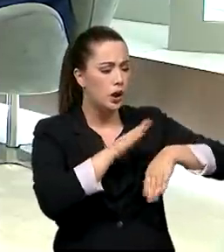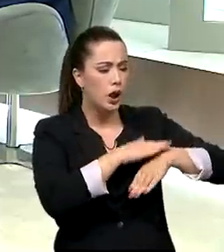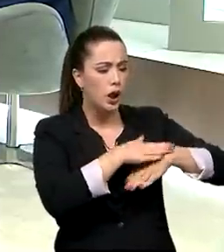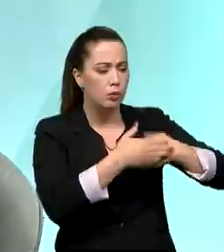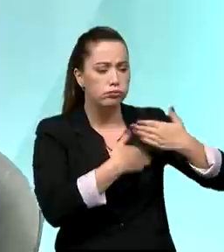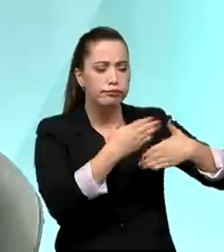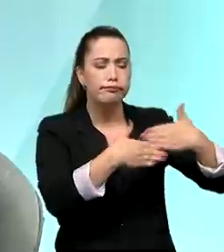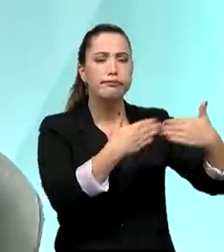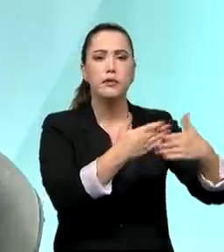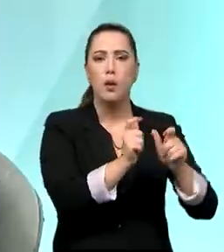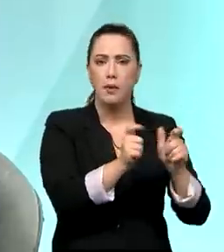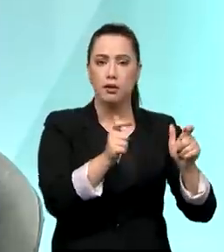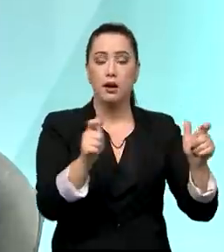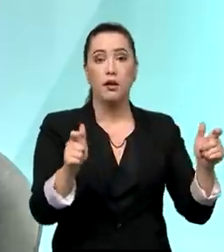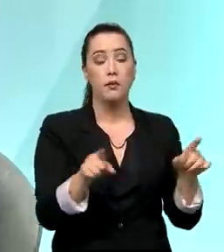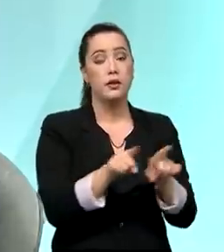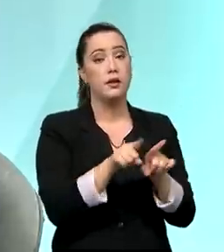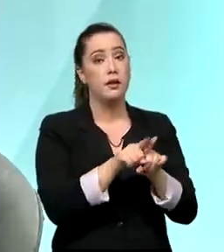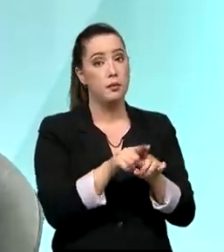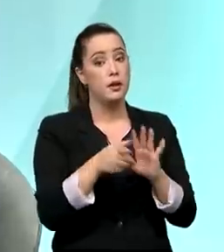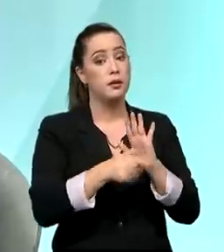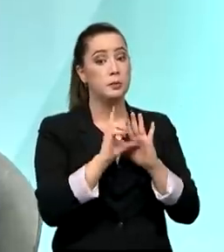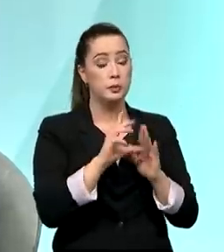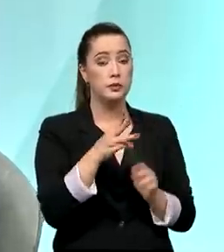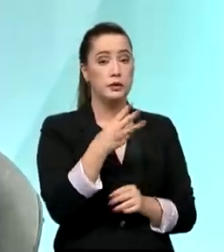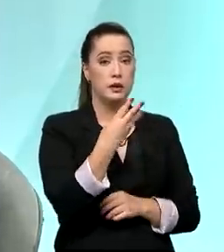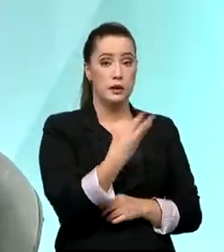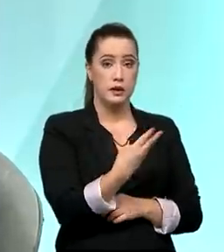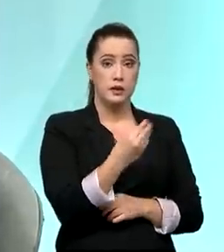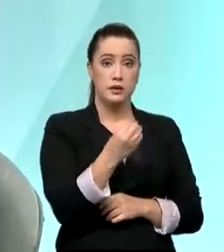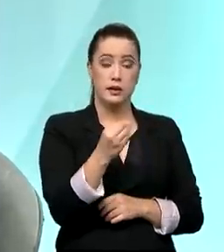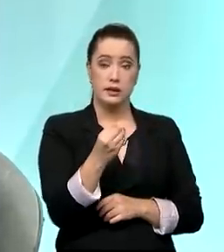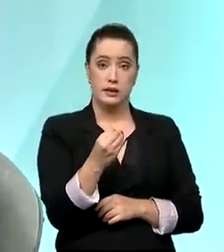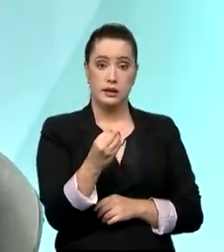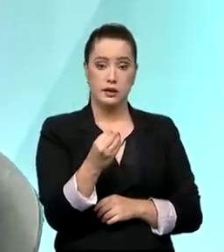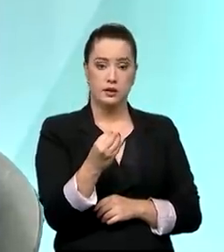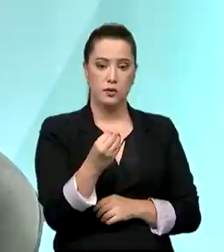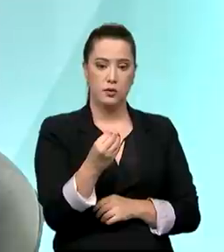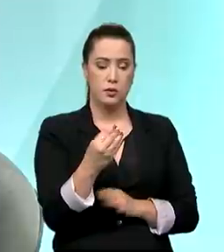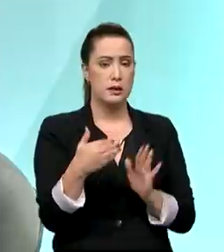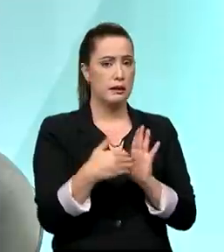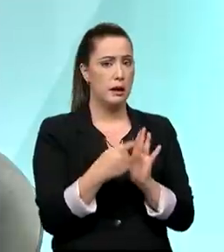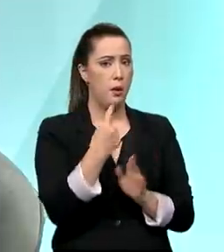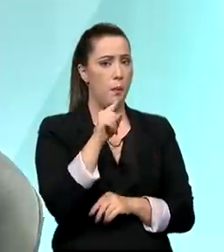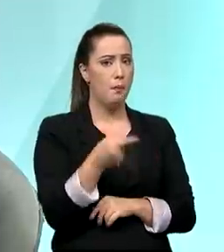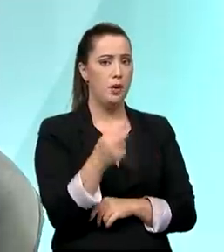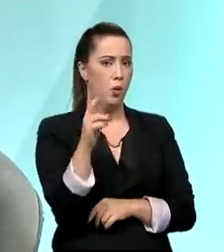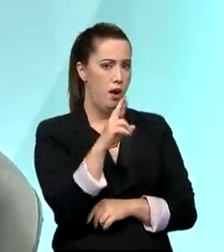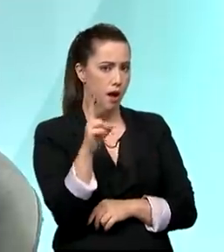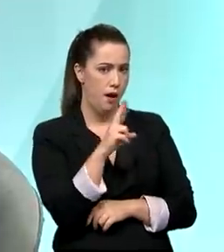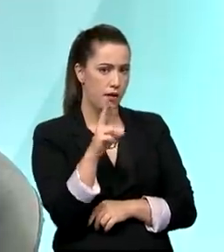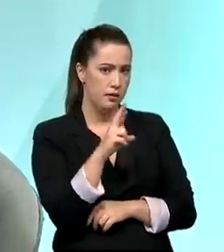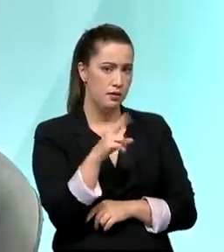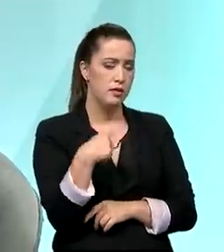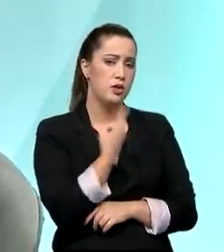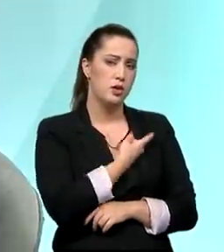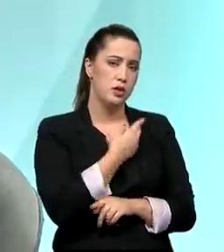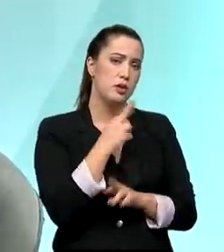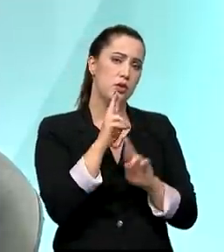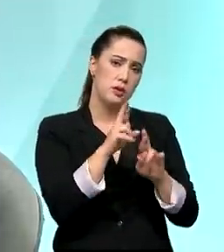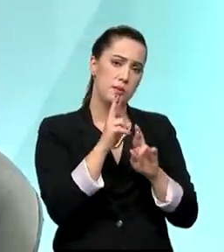pouco o prazo. O intervalo é de R$ 300 mil, devemos expandir até R$ mil.